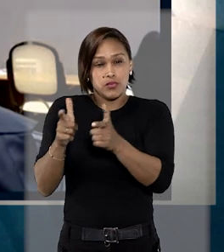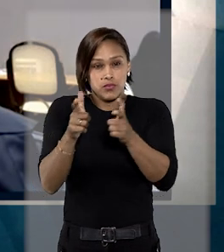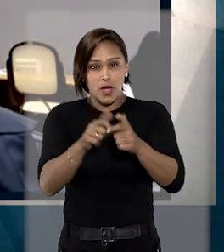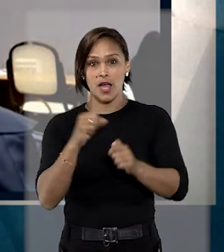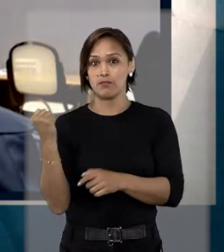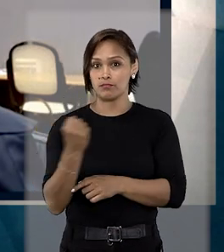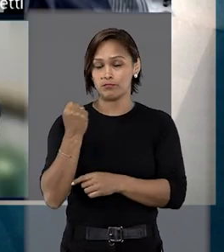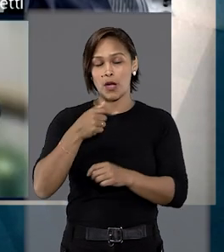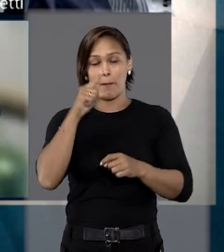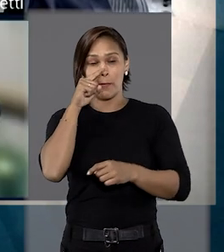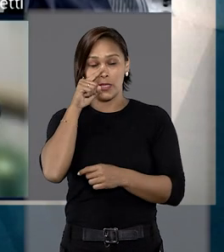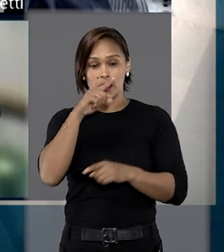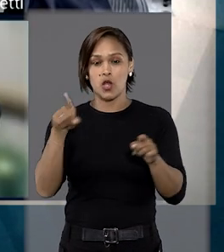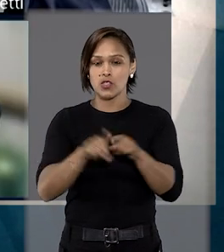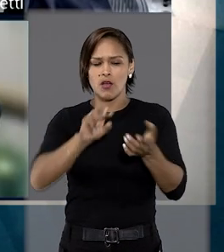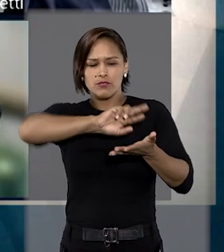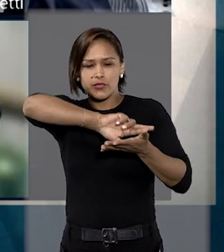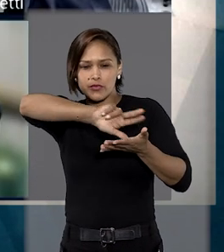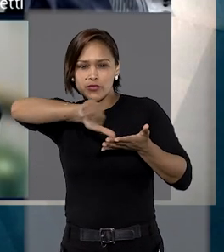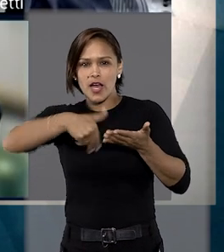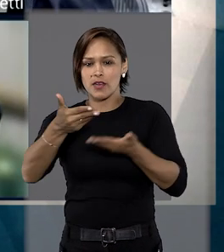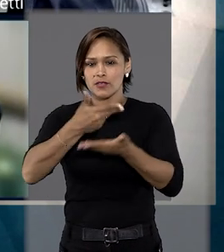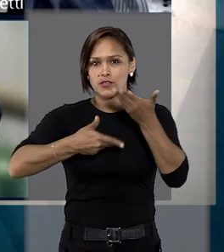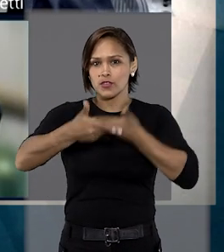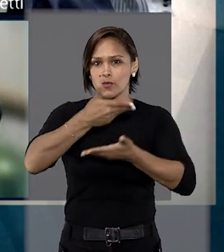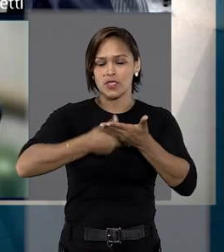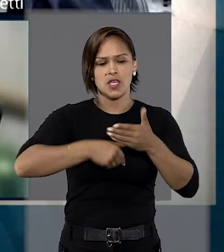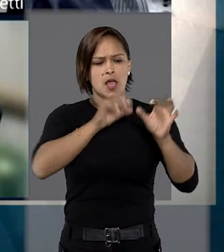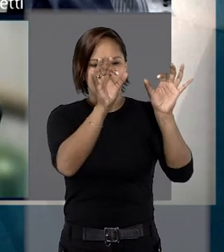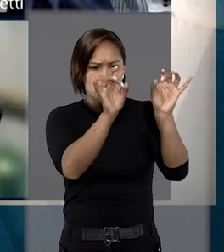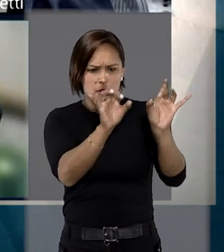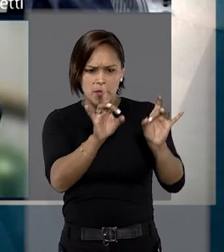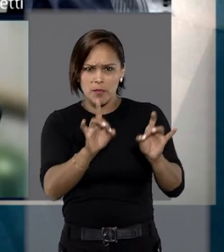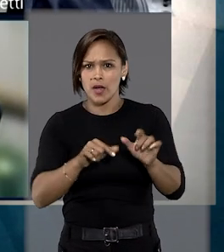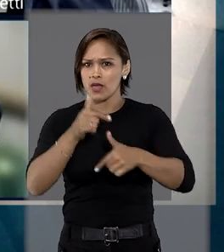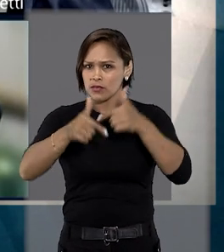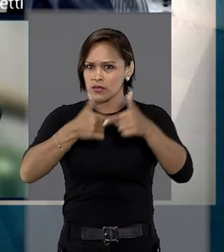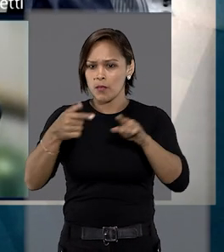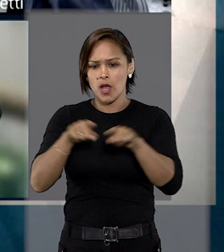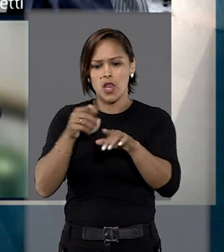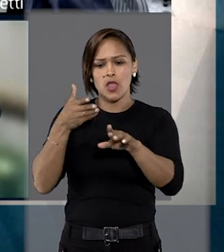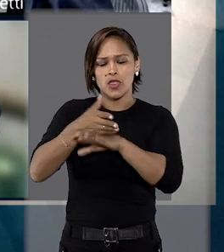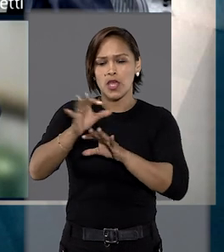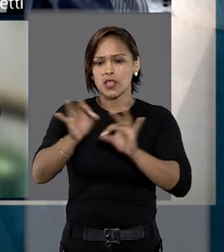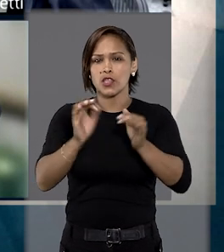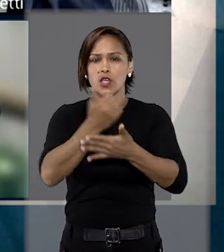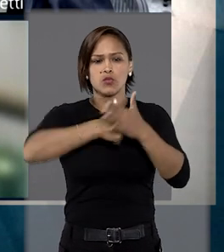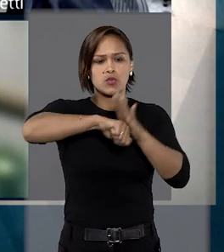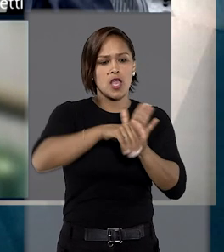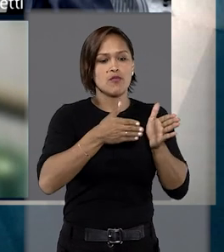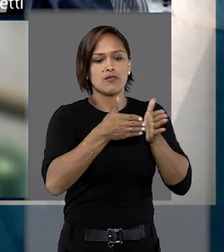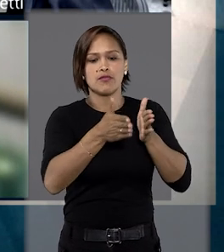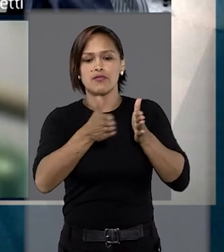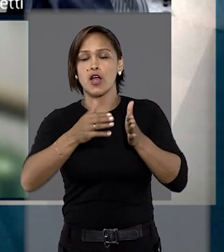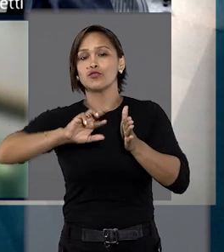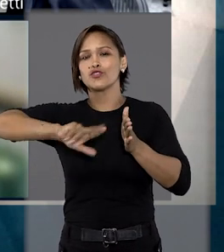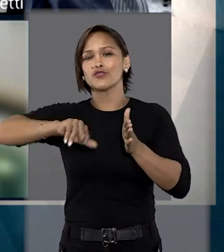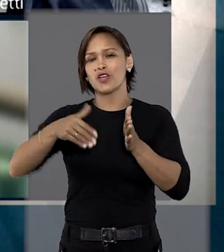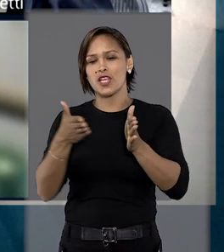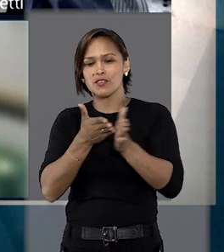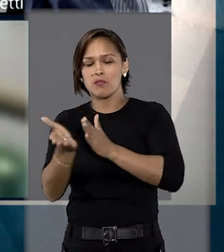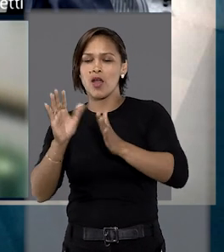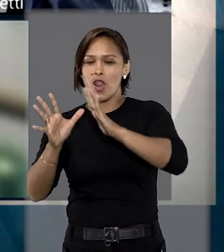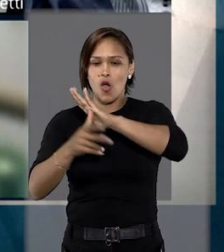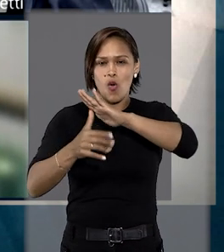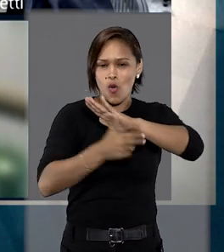calibre, possui quantidade variada de membros com funções específicas e utiliza rotas diversificadas para escoamento de